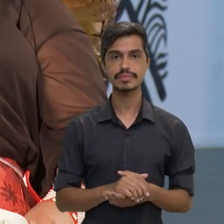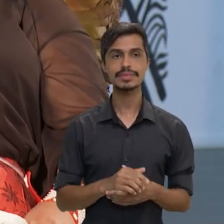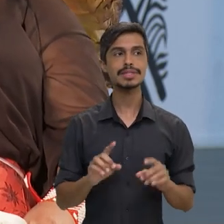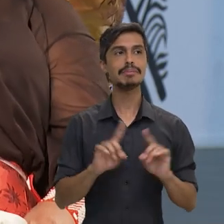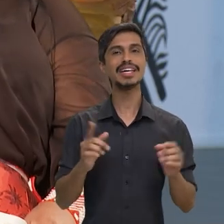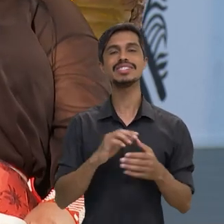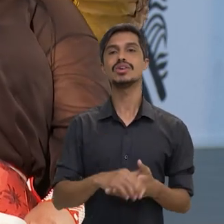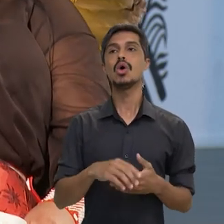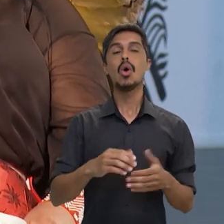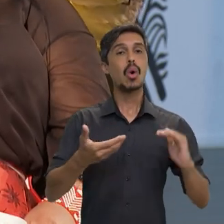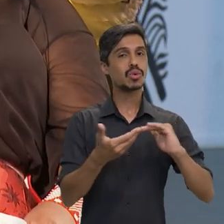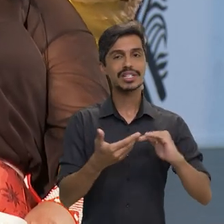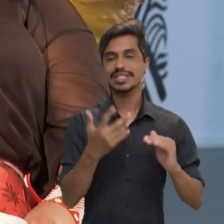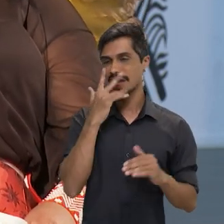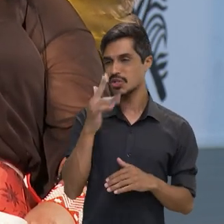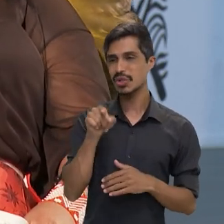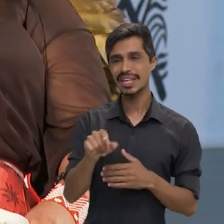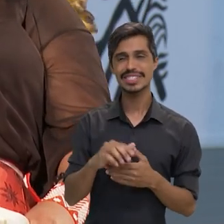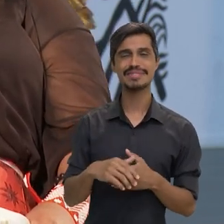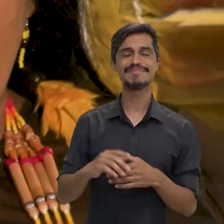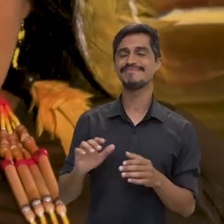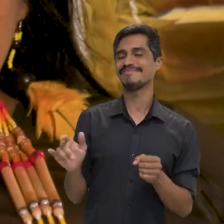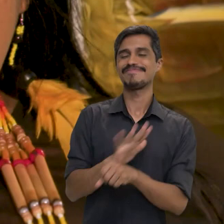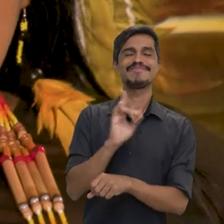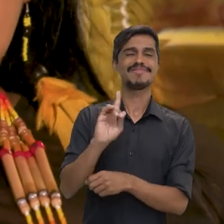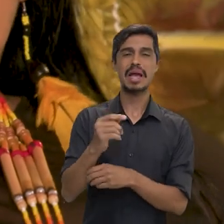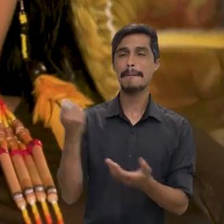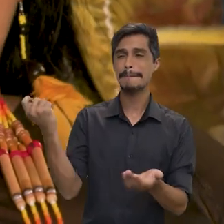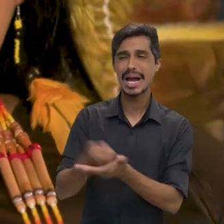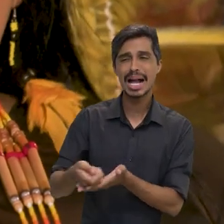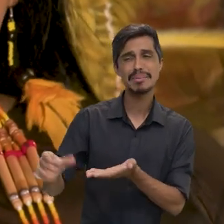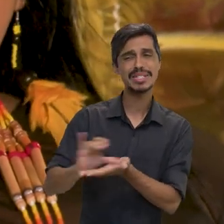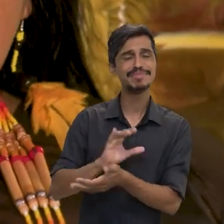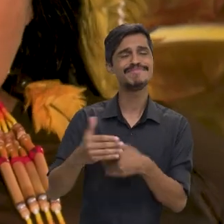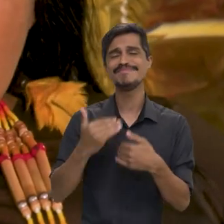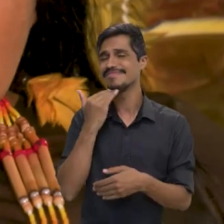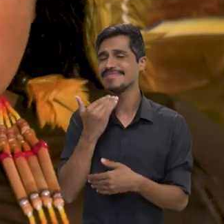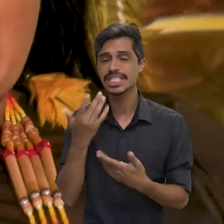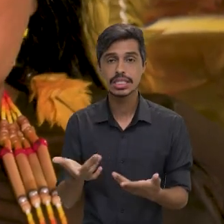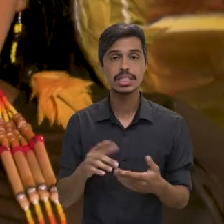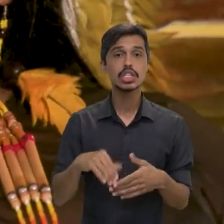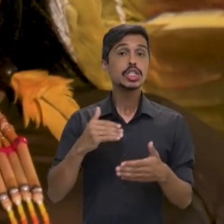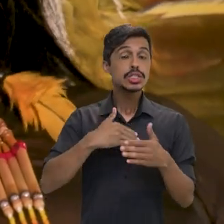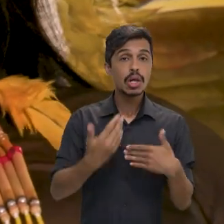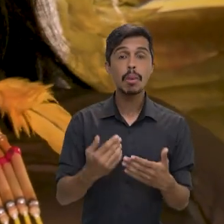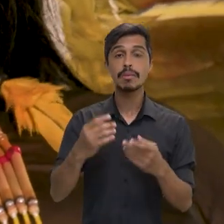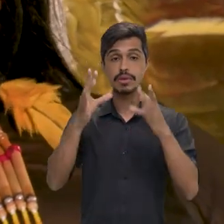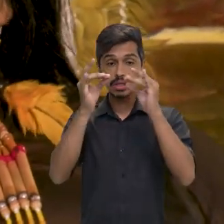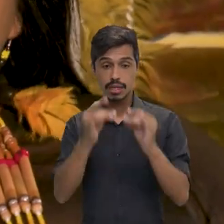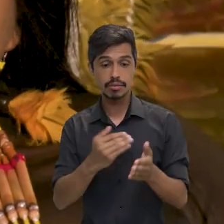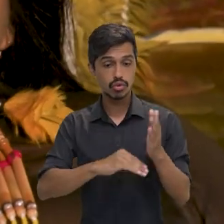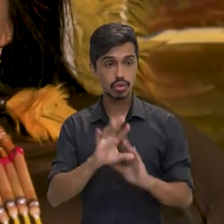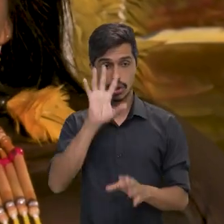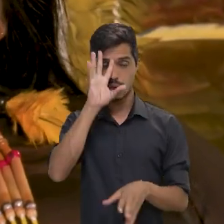suficiente para o Congresso Nacional, né? Agora, é claro, é preciso trabalhar todo esse detalhamento, né? Da